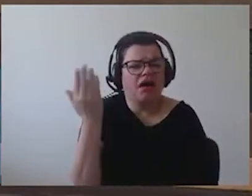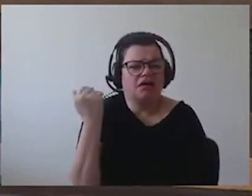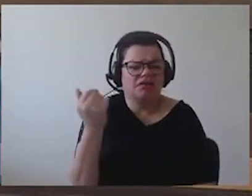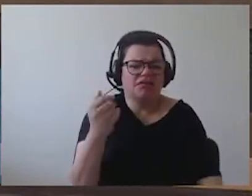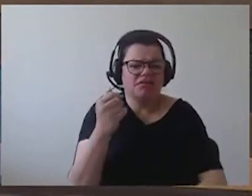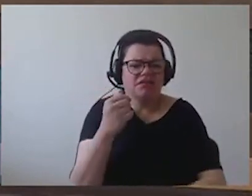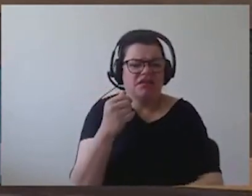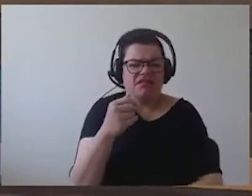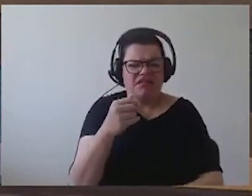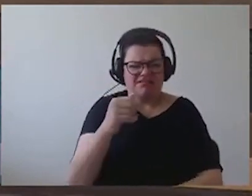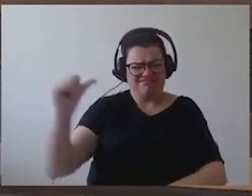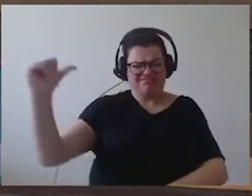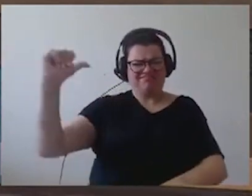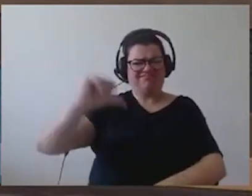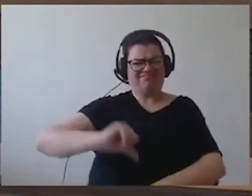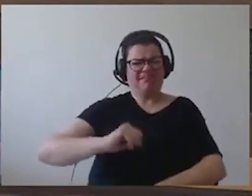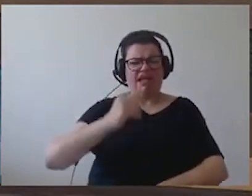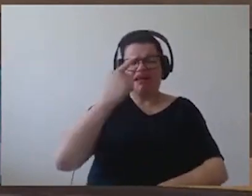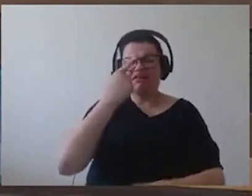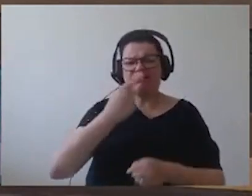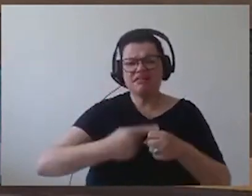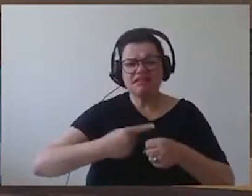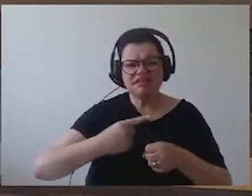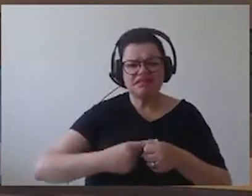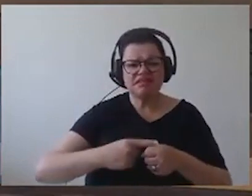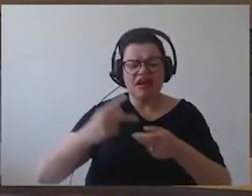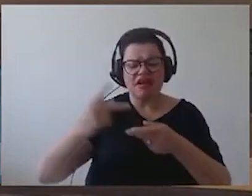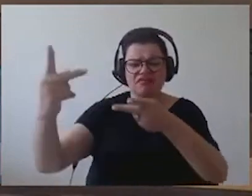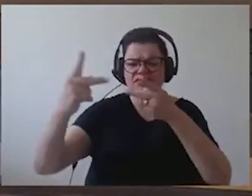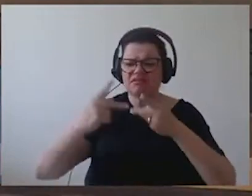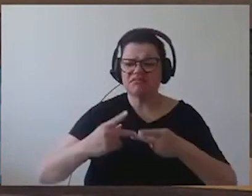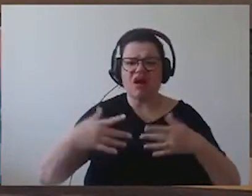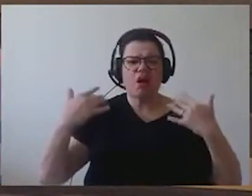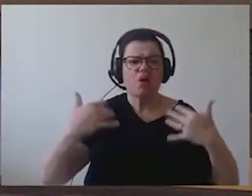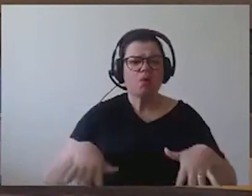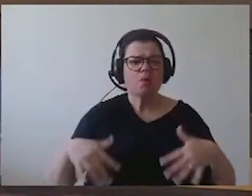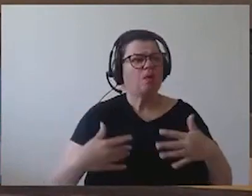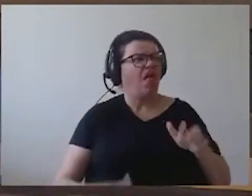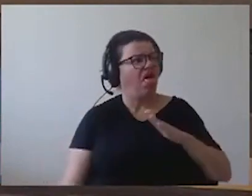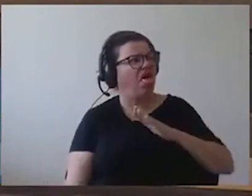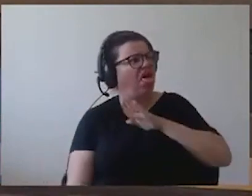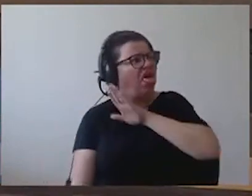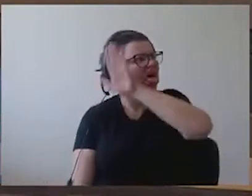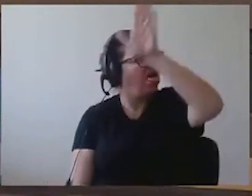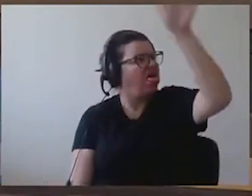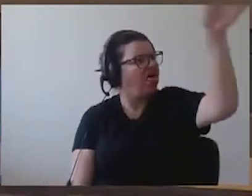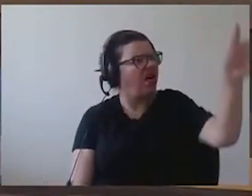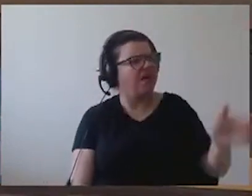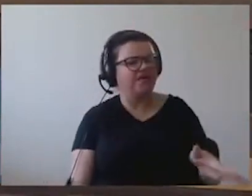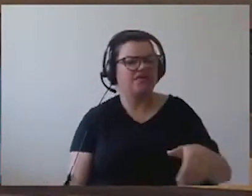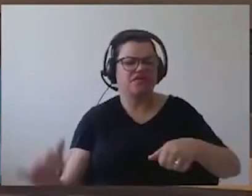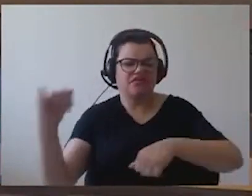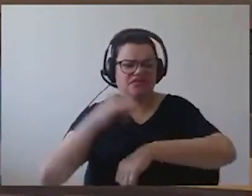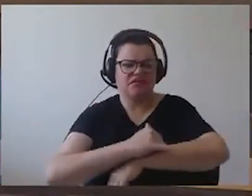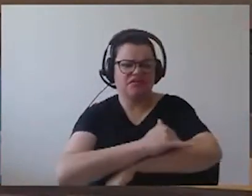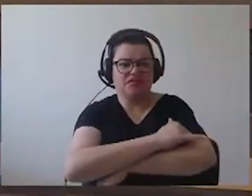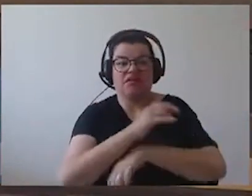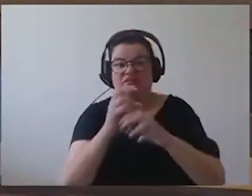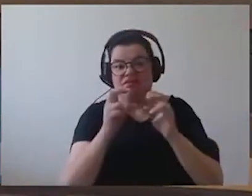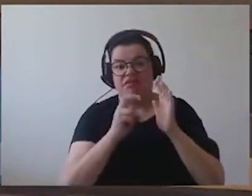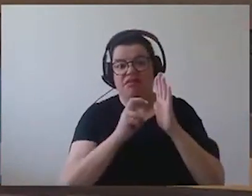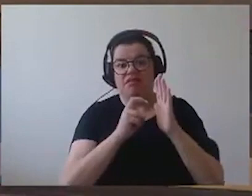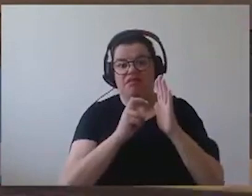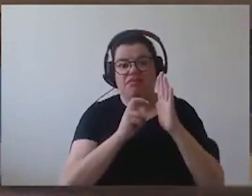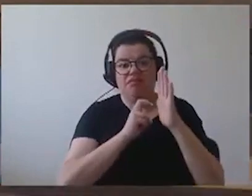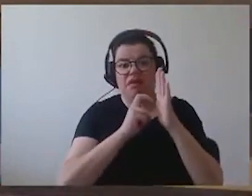As pessoas que vêm nos visitar, as pessoas não terem essa opção. Nós já não temos metrô em Curitiba. Uma cidade desse tamanho, uma cidade